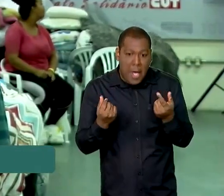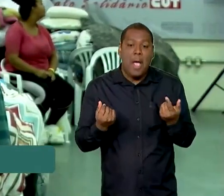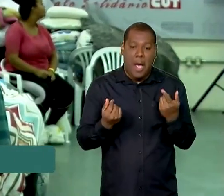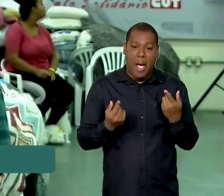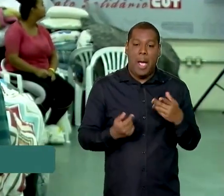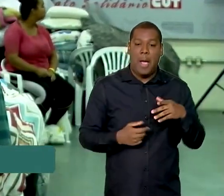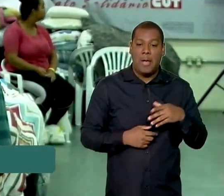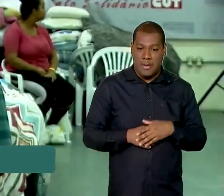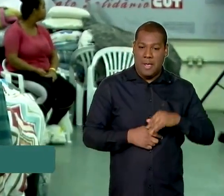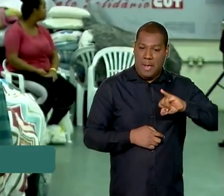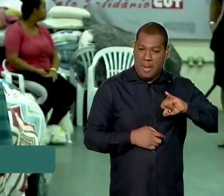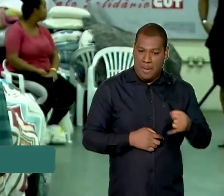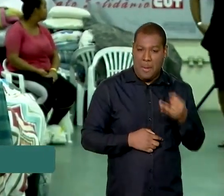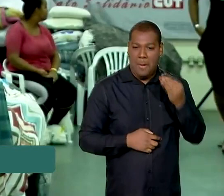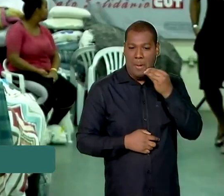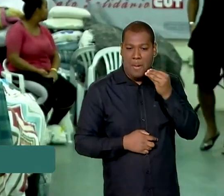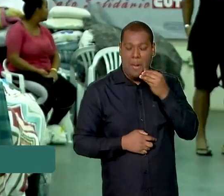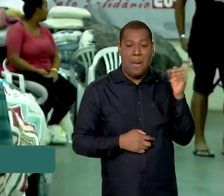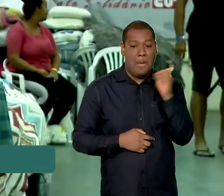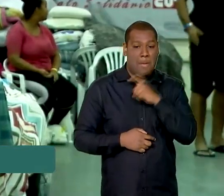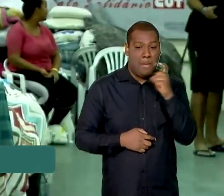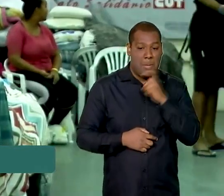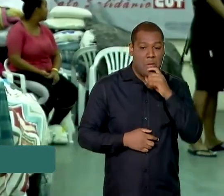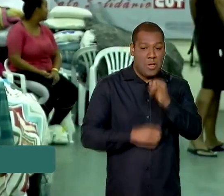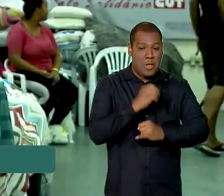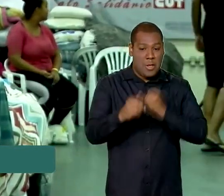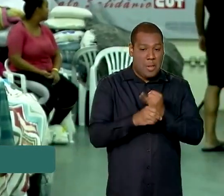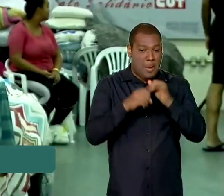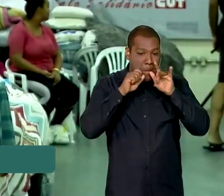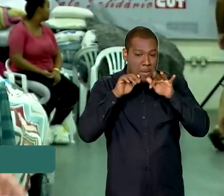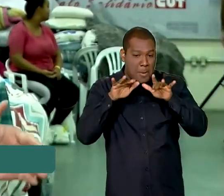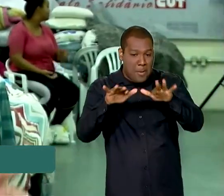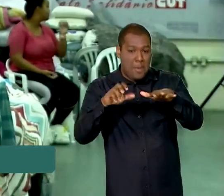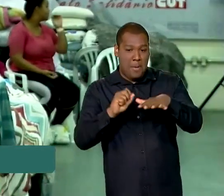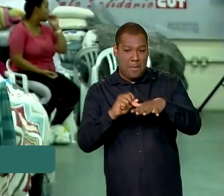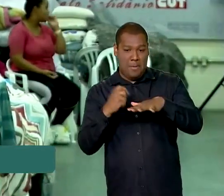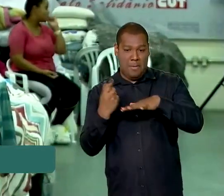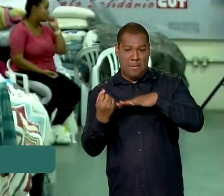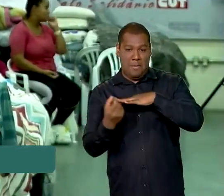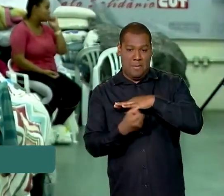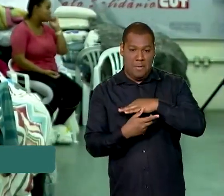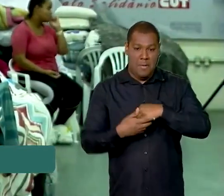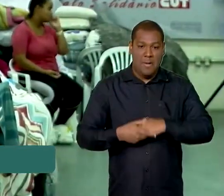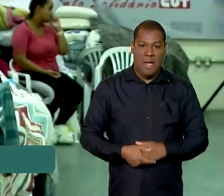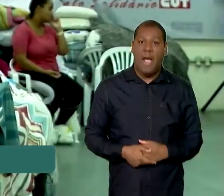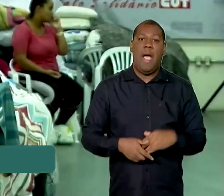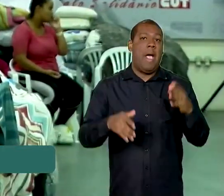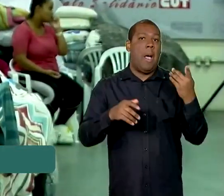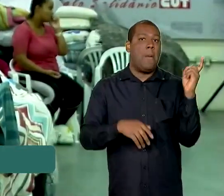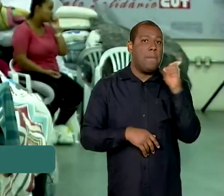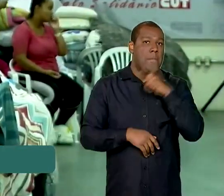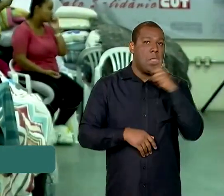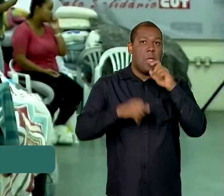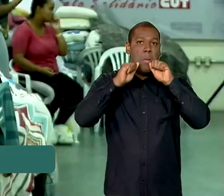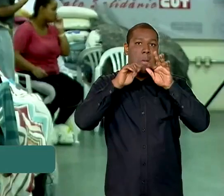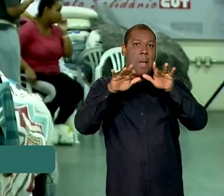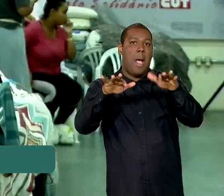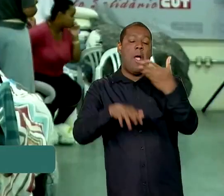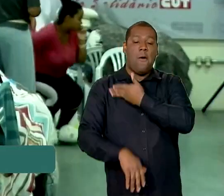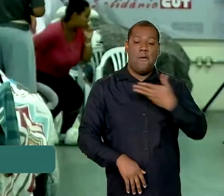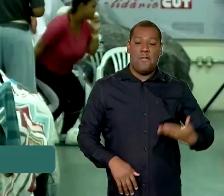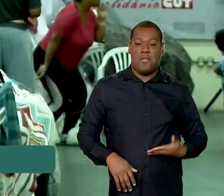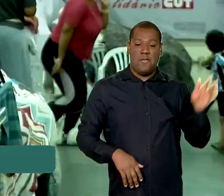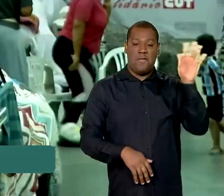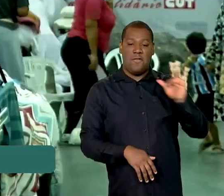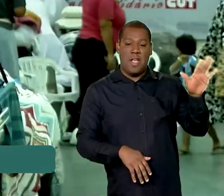E as mentiras são das mais variadas. Desde que o governo federal não venha atuando para melhorar a nossa